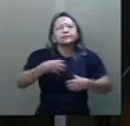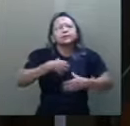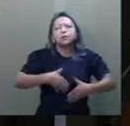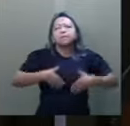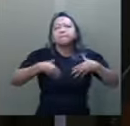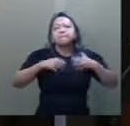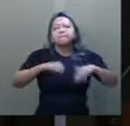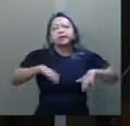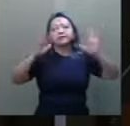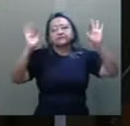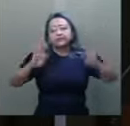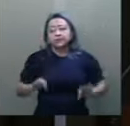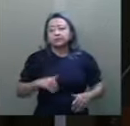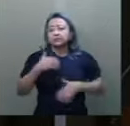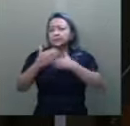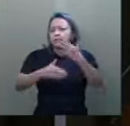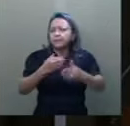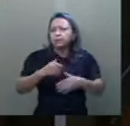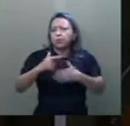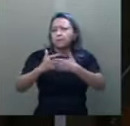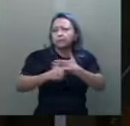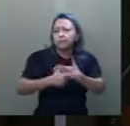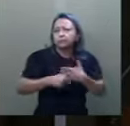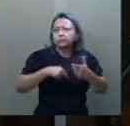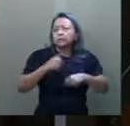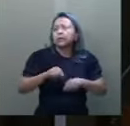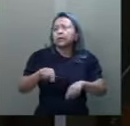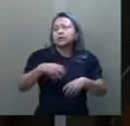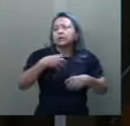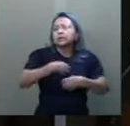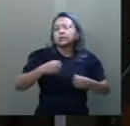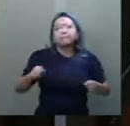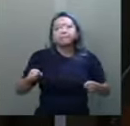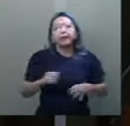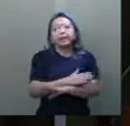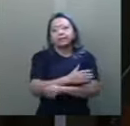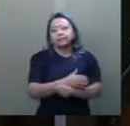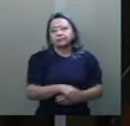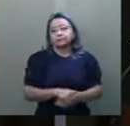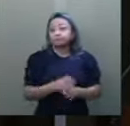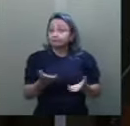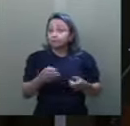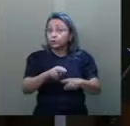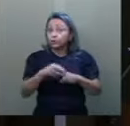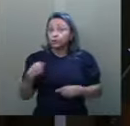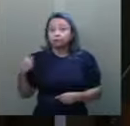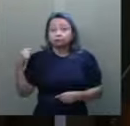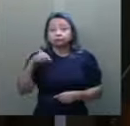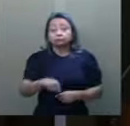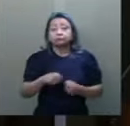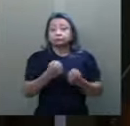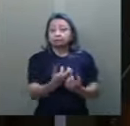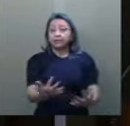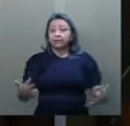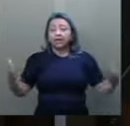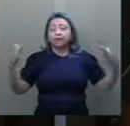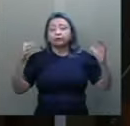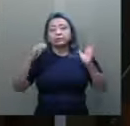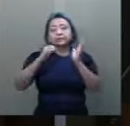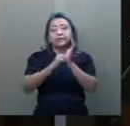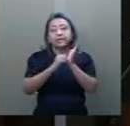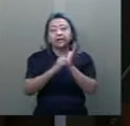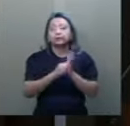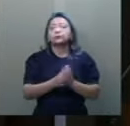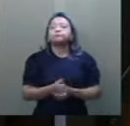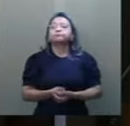felizes. Desempenhem os papéis que as façam plenas. Portanto, venho aqui perante o plenário do Senado Federal,